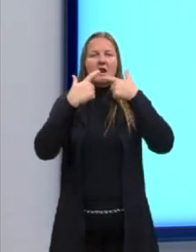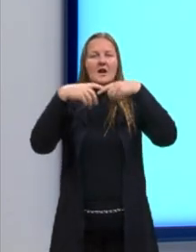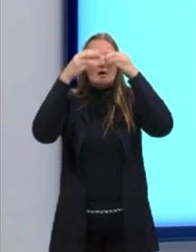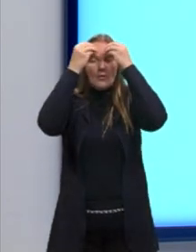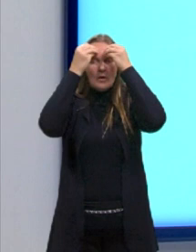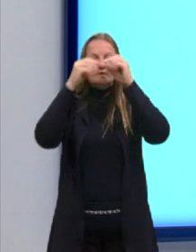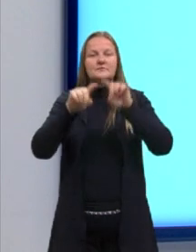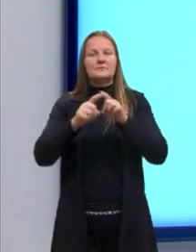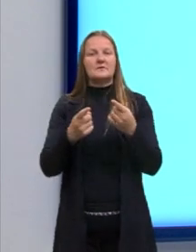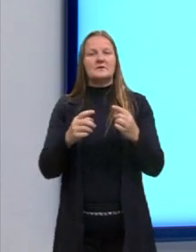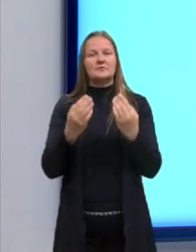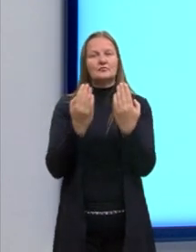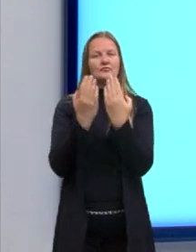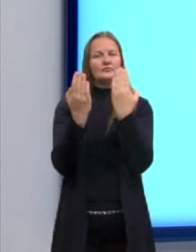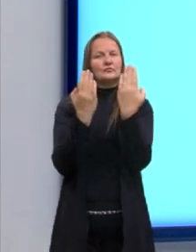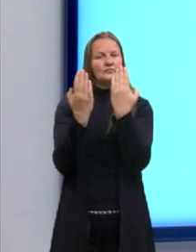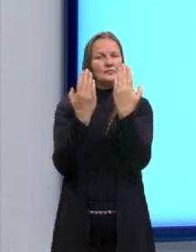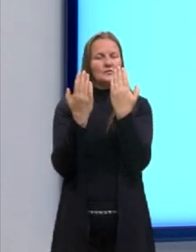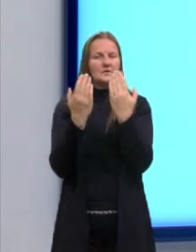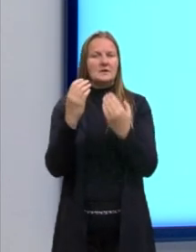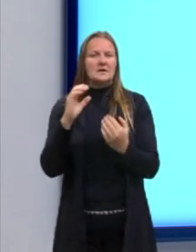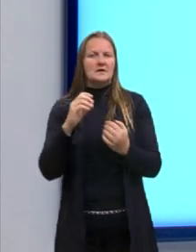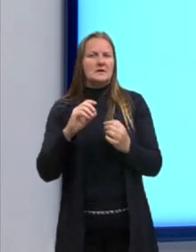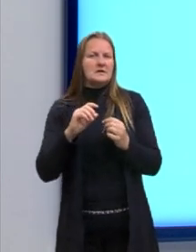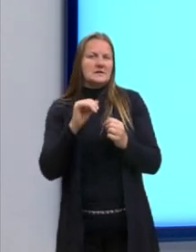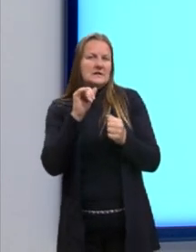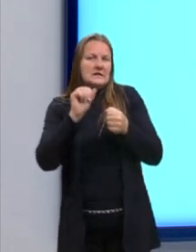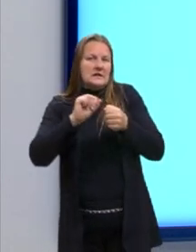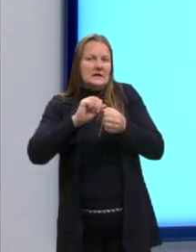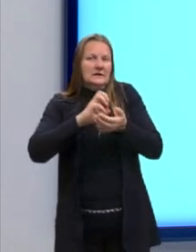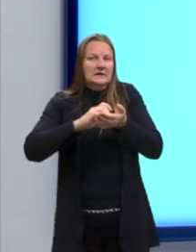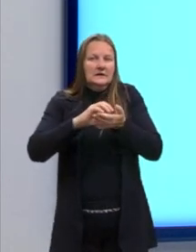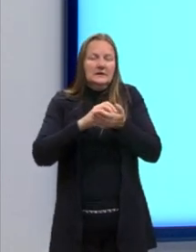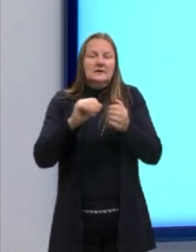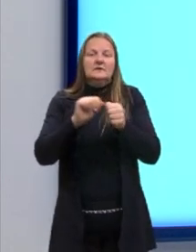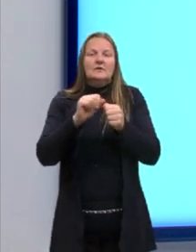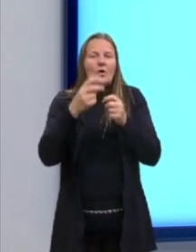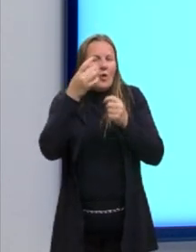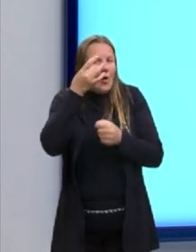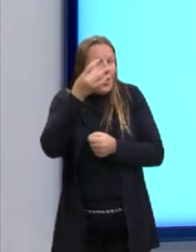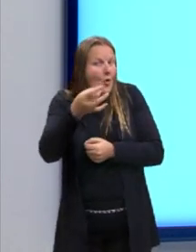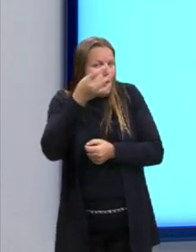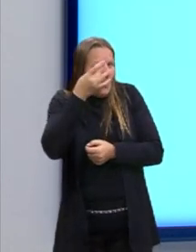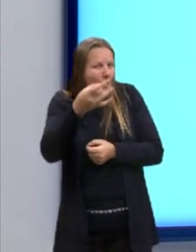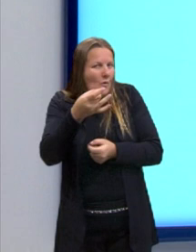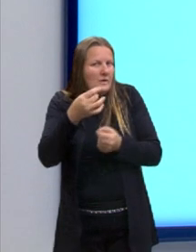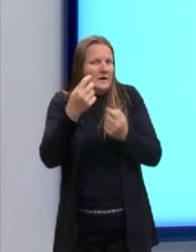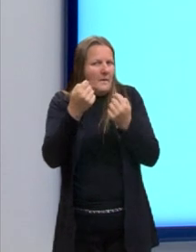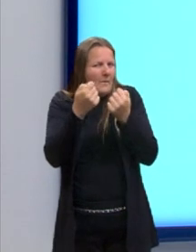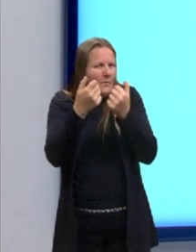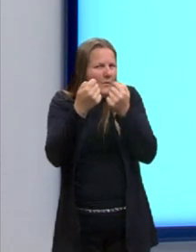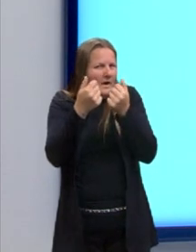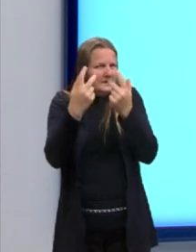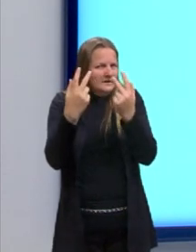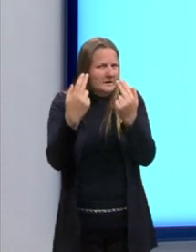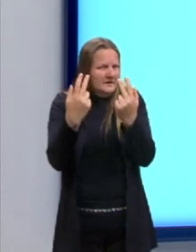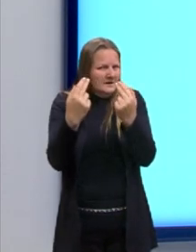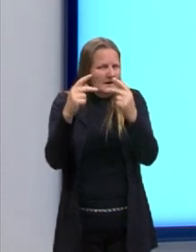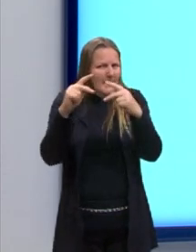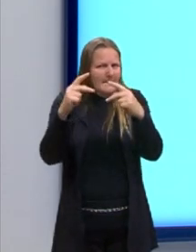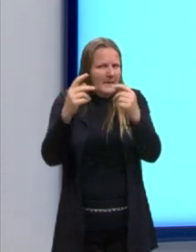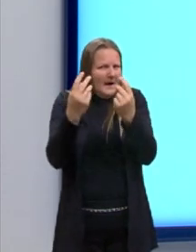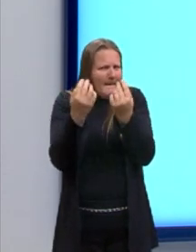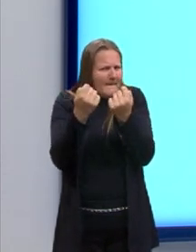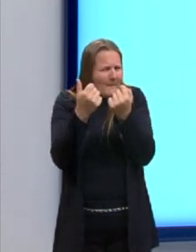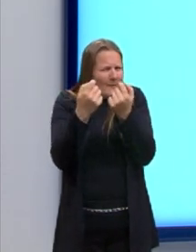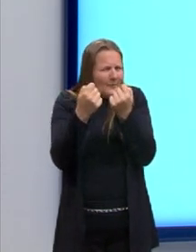mas vai ali mais para o lado das ciências exatas, fique de olho nas alternativas que forem mais parecidas, na hora